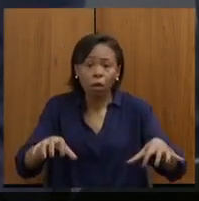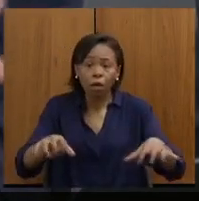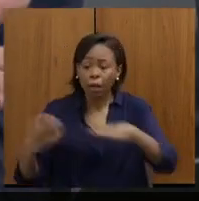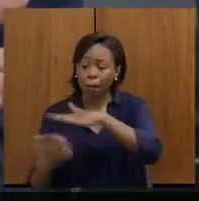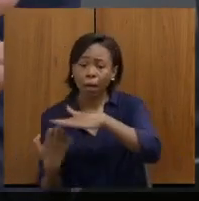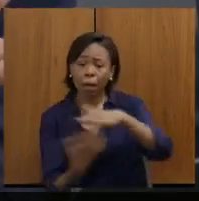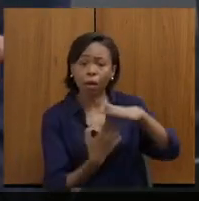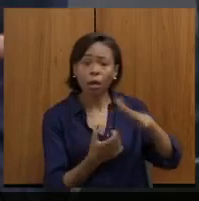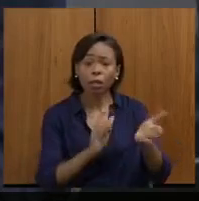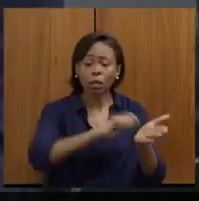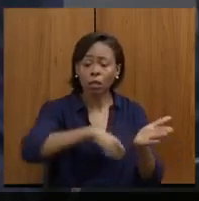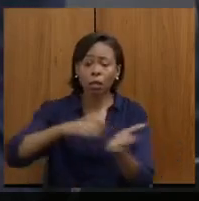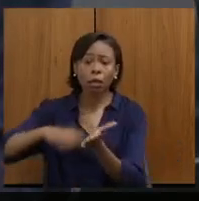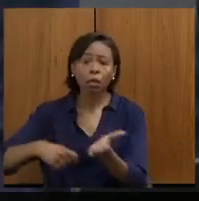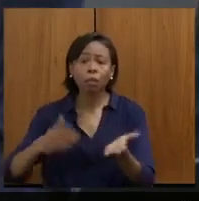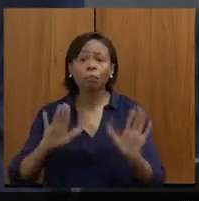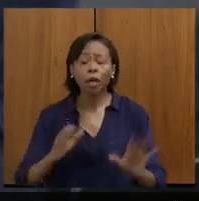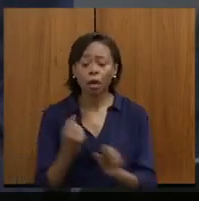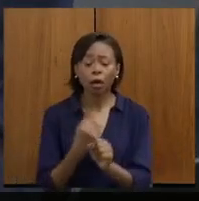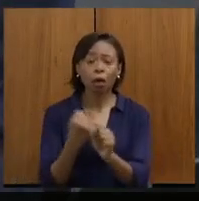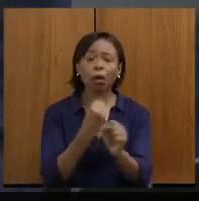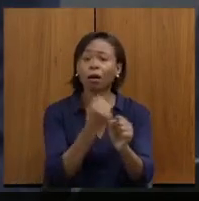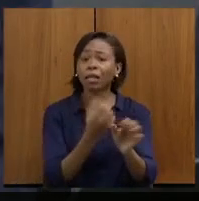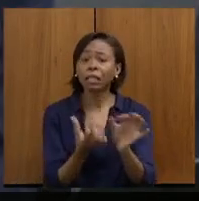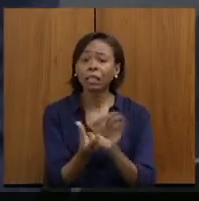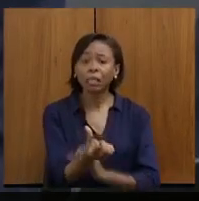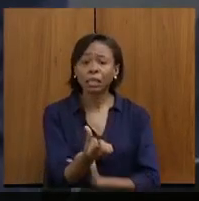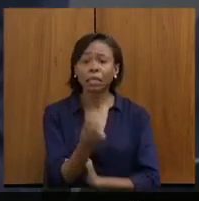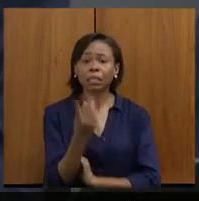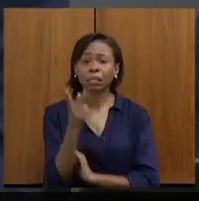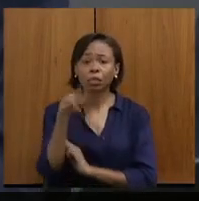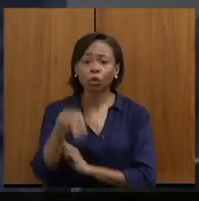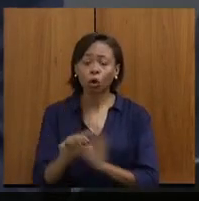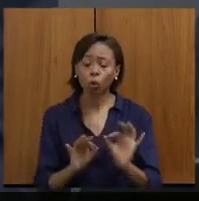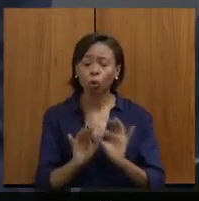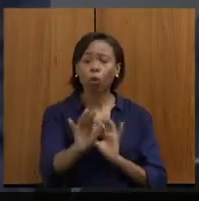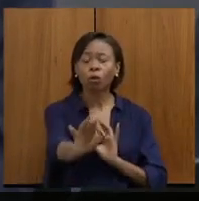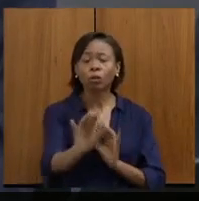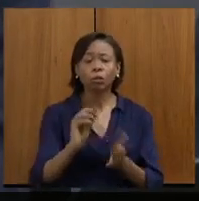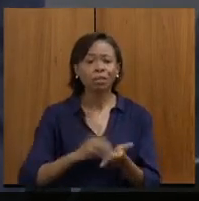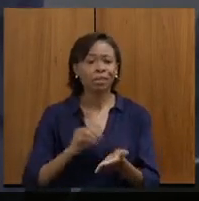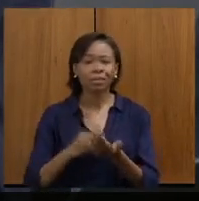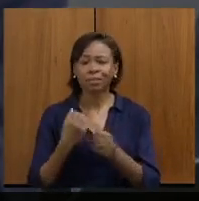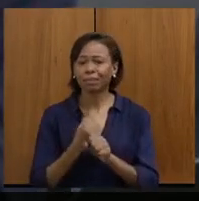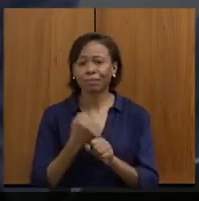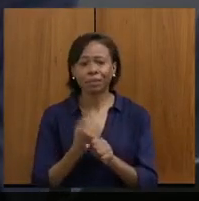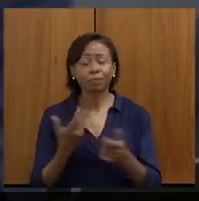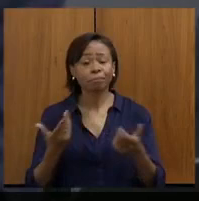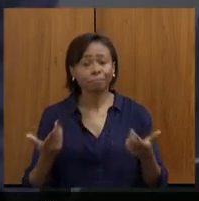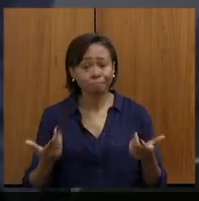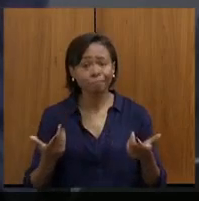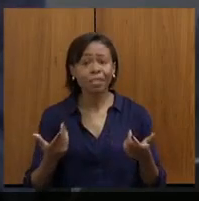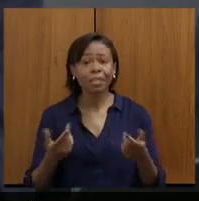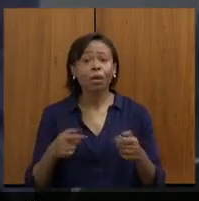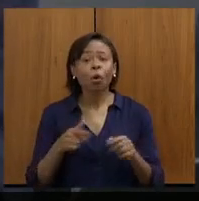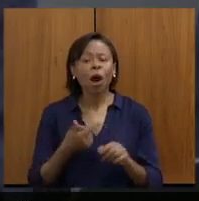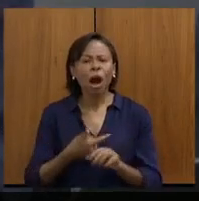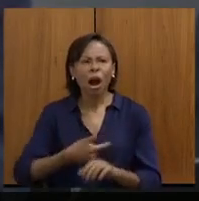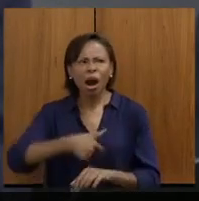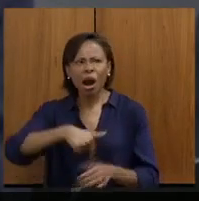seis quilômetros que não fazem. Em função disso, deputado João Leite, o antecessor,